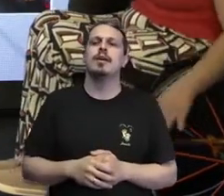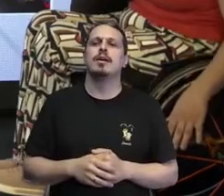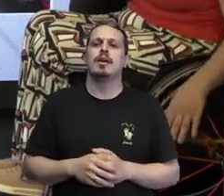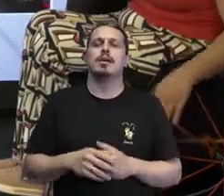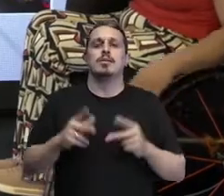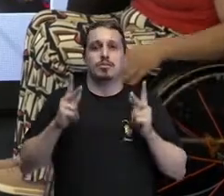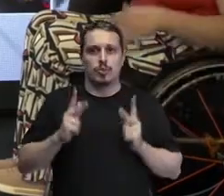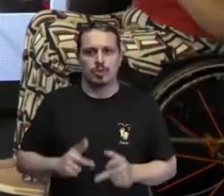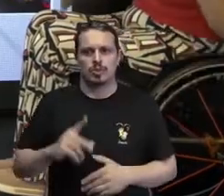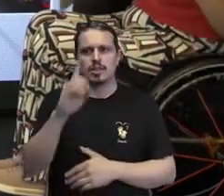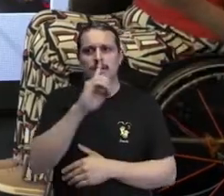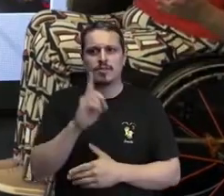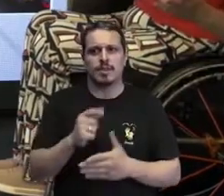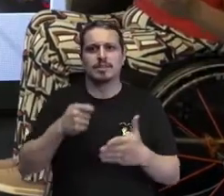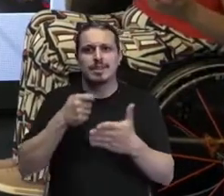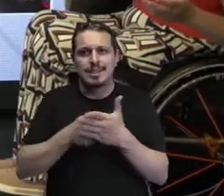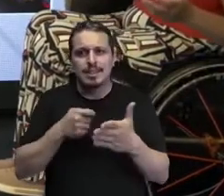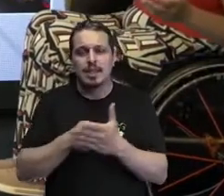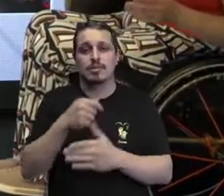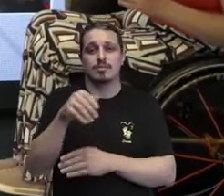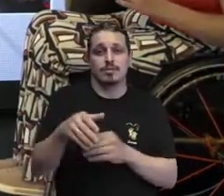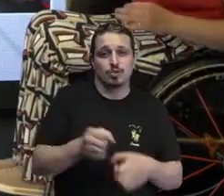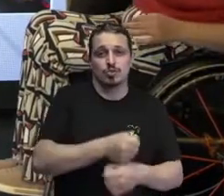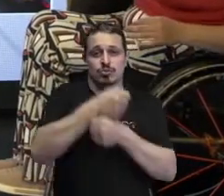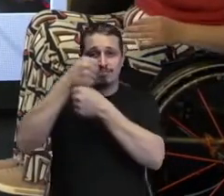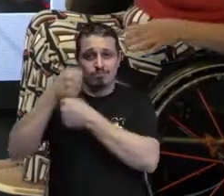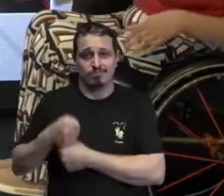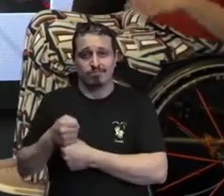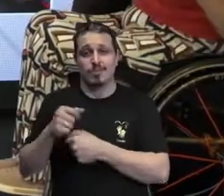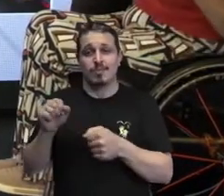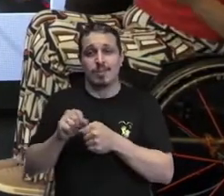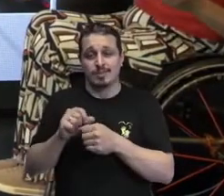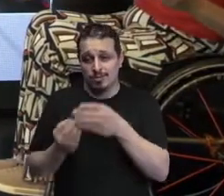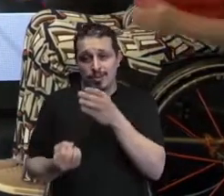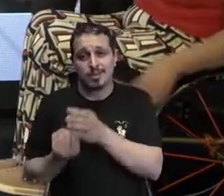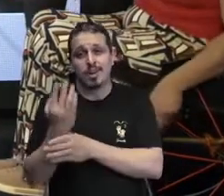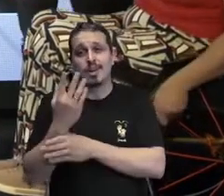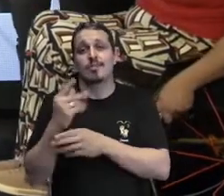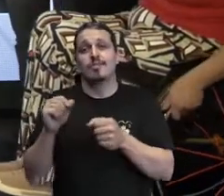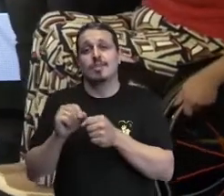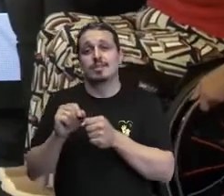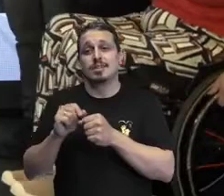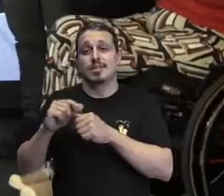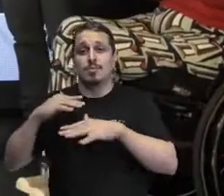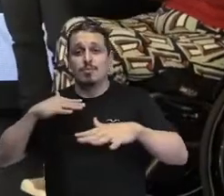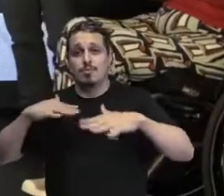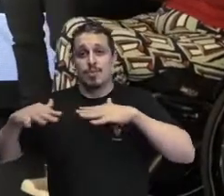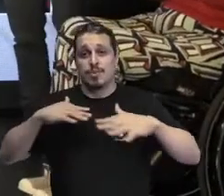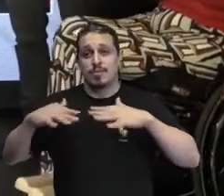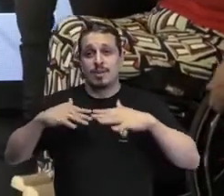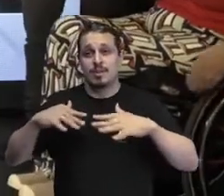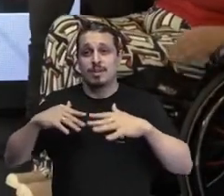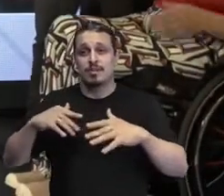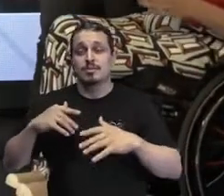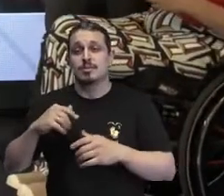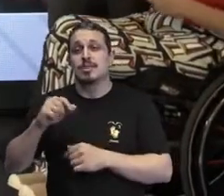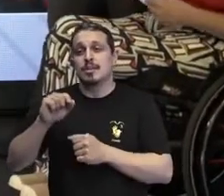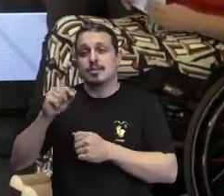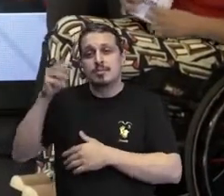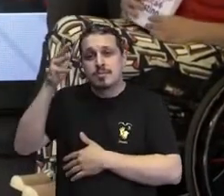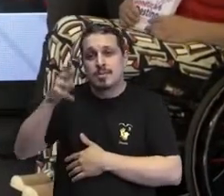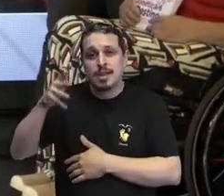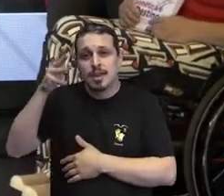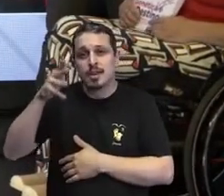ativista da inclusão, cofundadora da ONG Mova-se, criadora de conteúdo digital e palestrante.